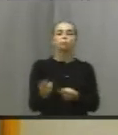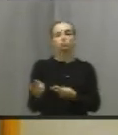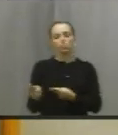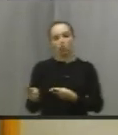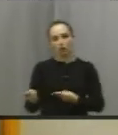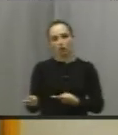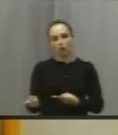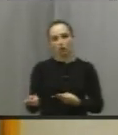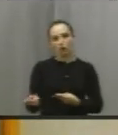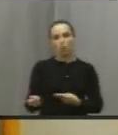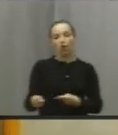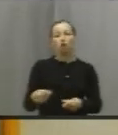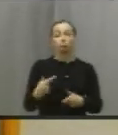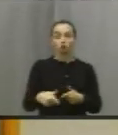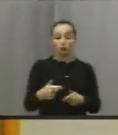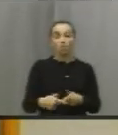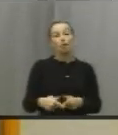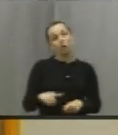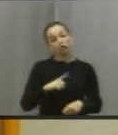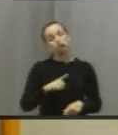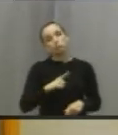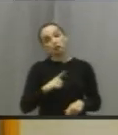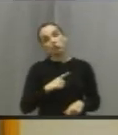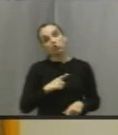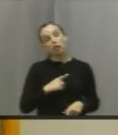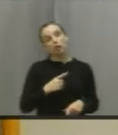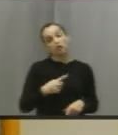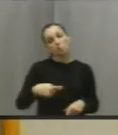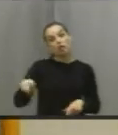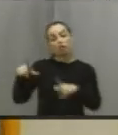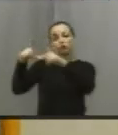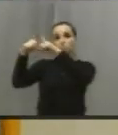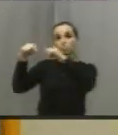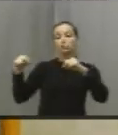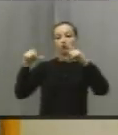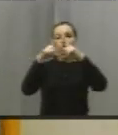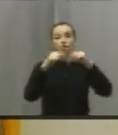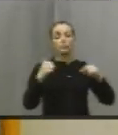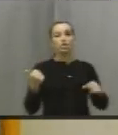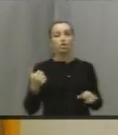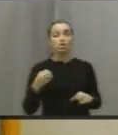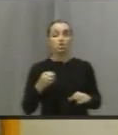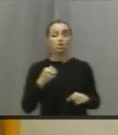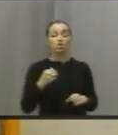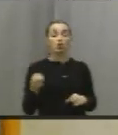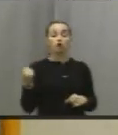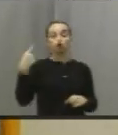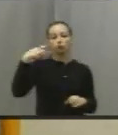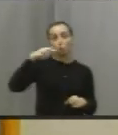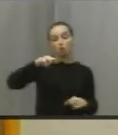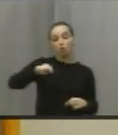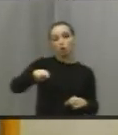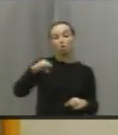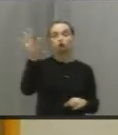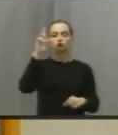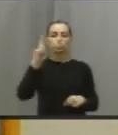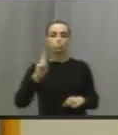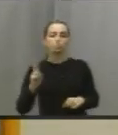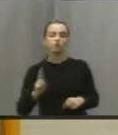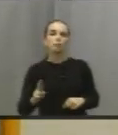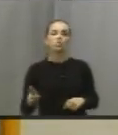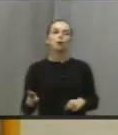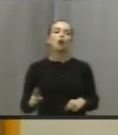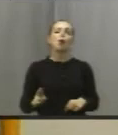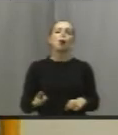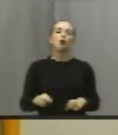ano? Está tendo problema, sim. Ele está indo para Brasília, tentando conseguir aí 60 milhões de reais para asfaltar, não só todas as